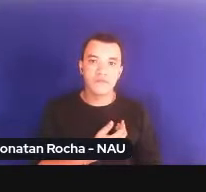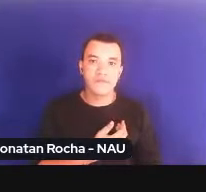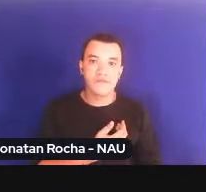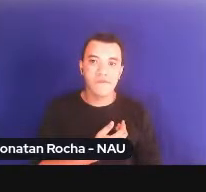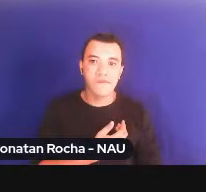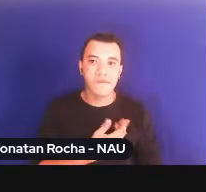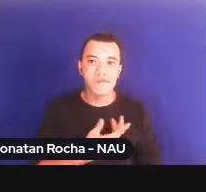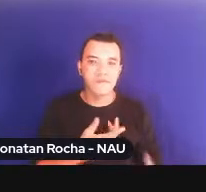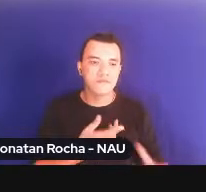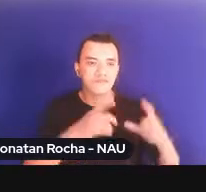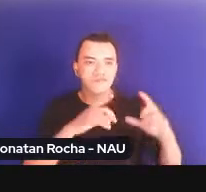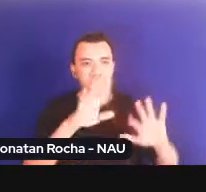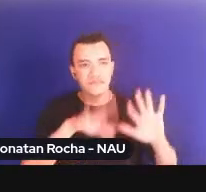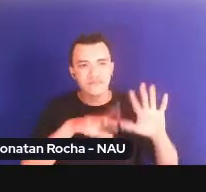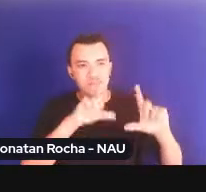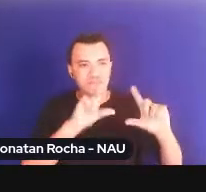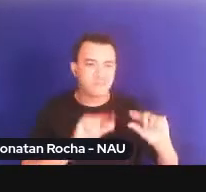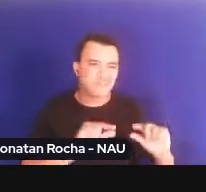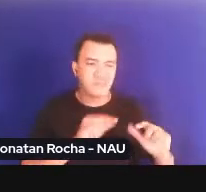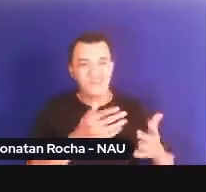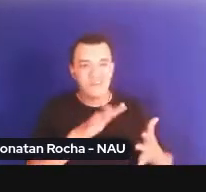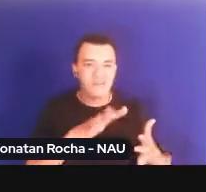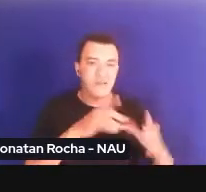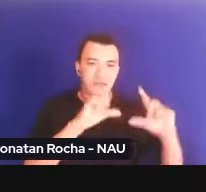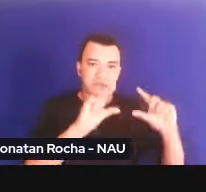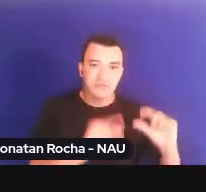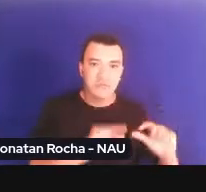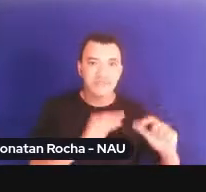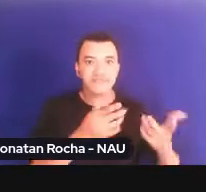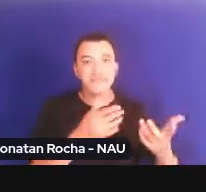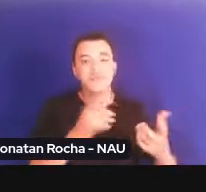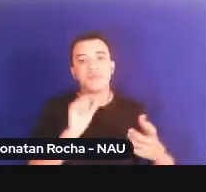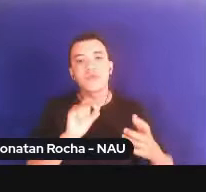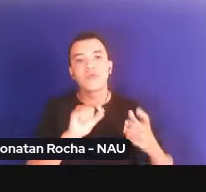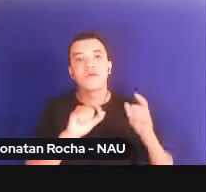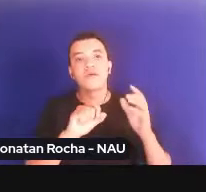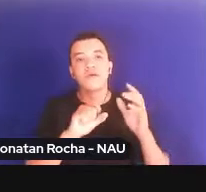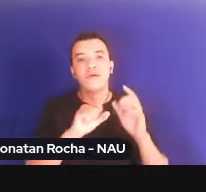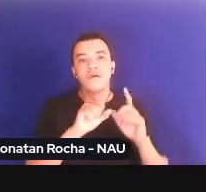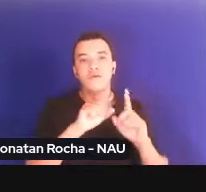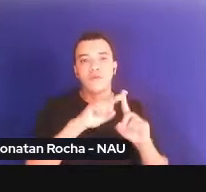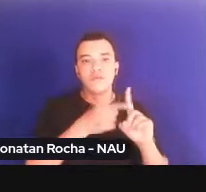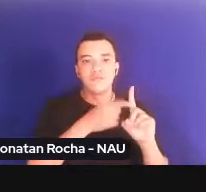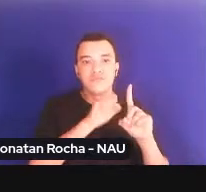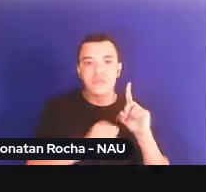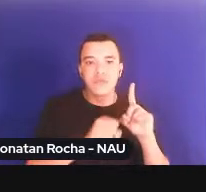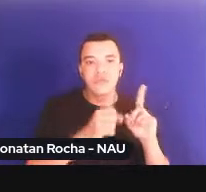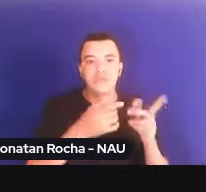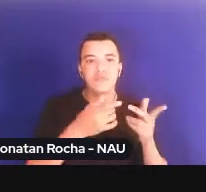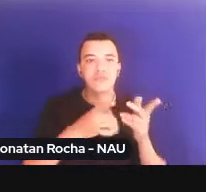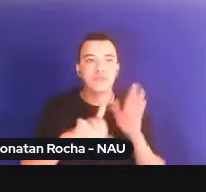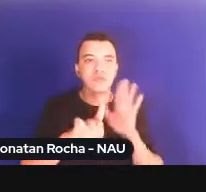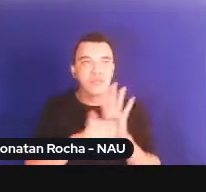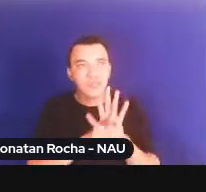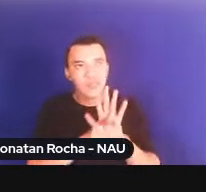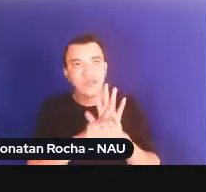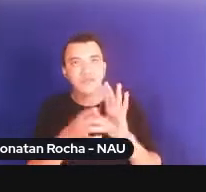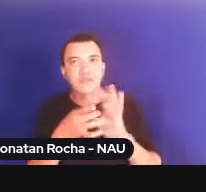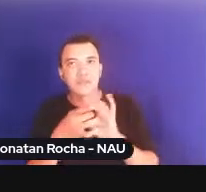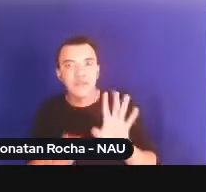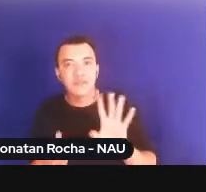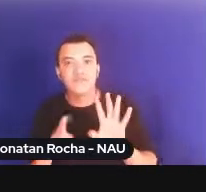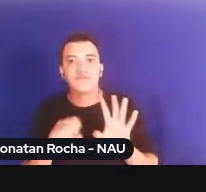atenuação, sua relativização pelas práticas abortivas a serem descriminalizadas ou não em